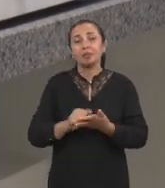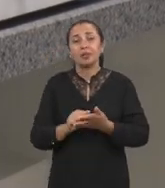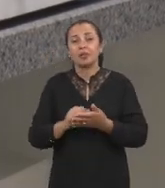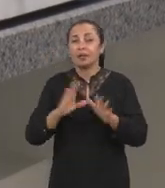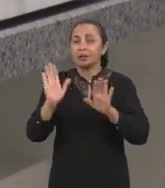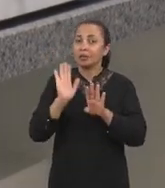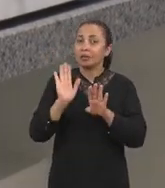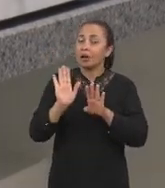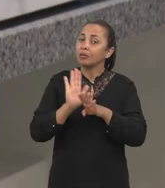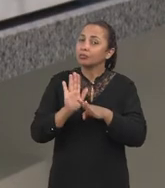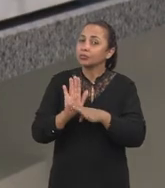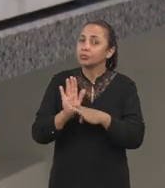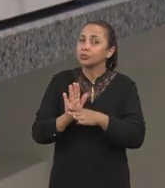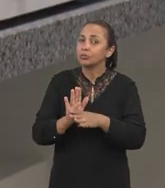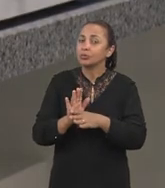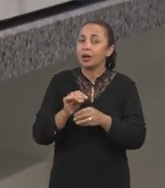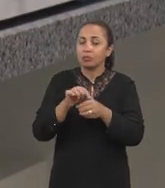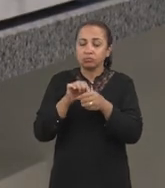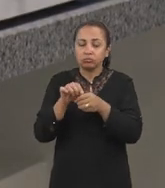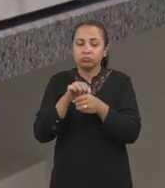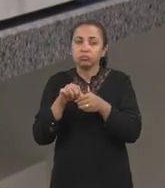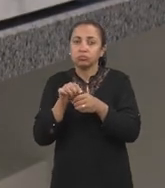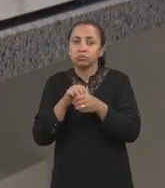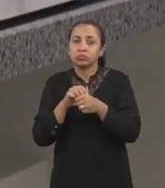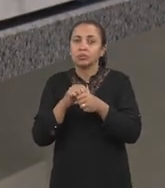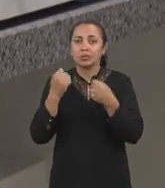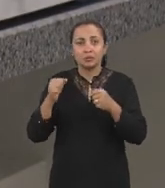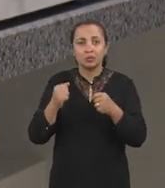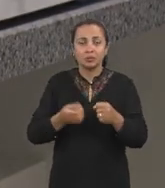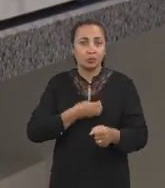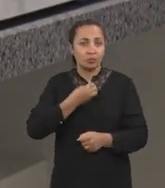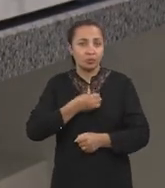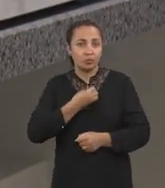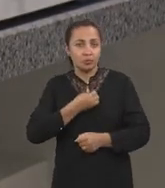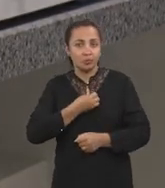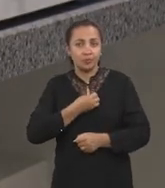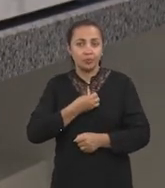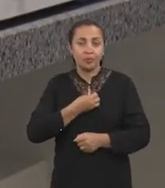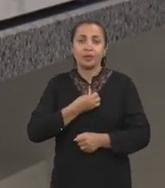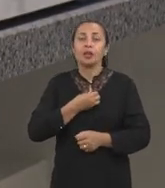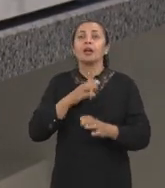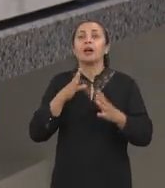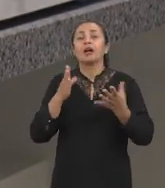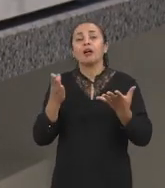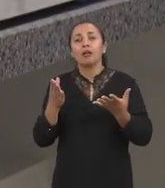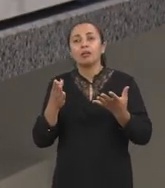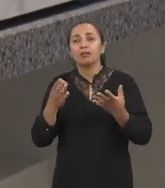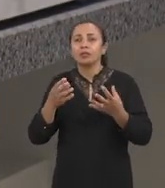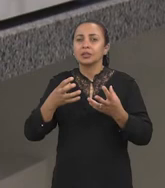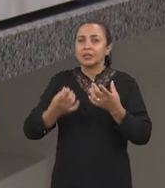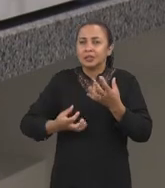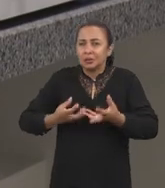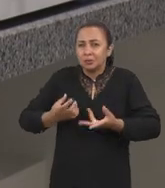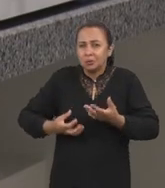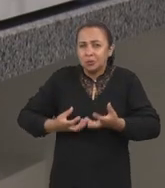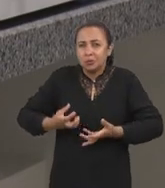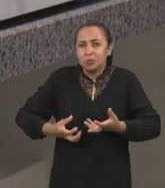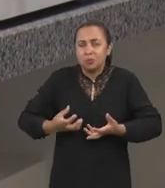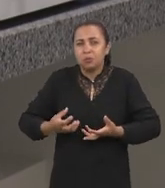micro-organismos probióticos, que eles precisam sobreviver às condições ácidas